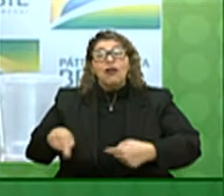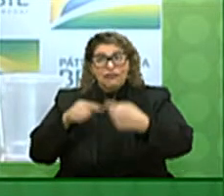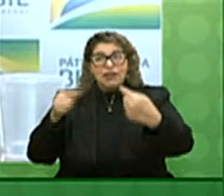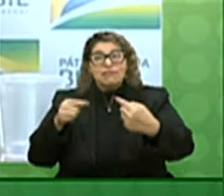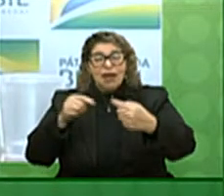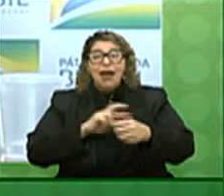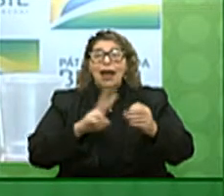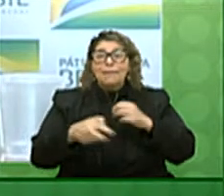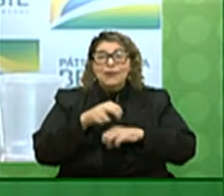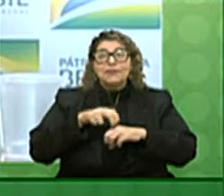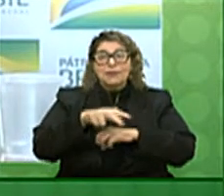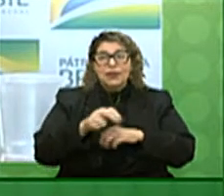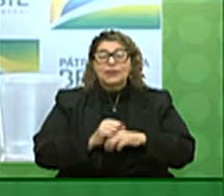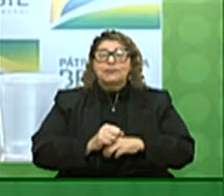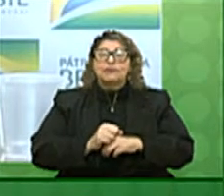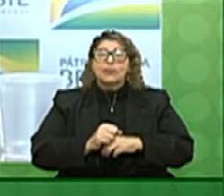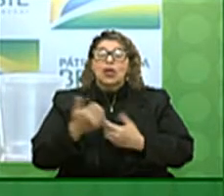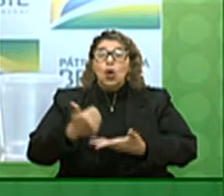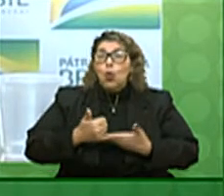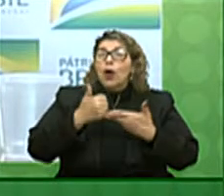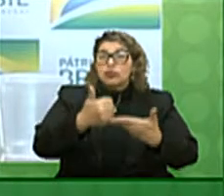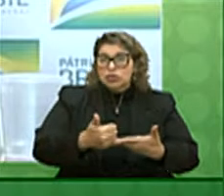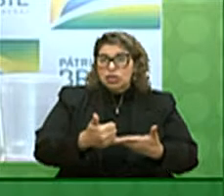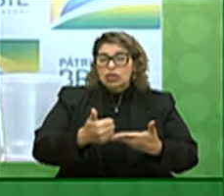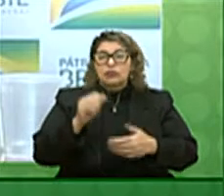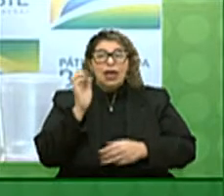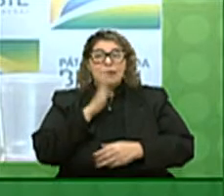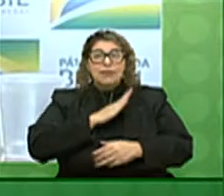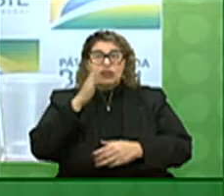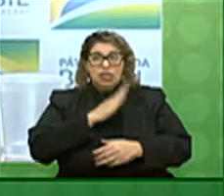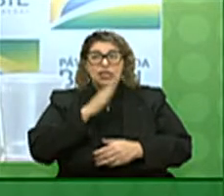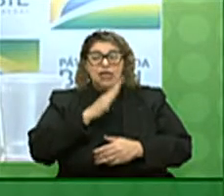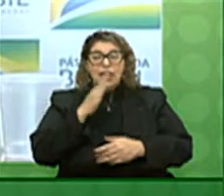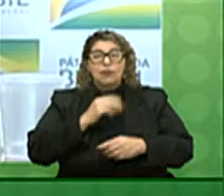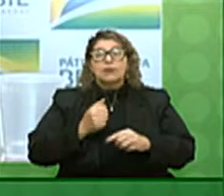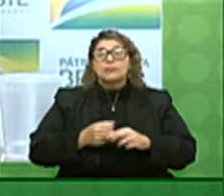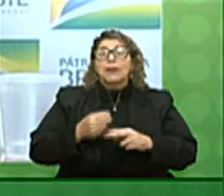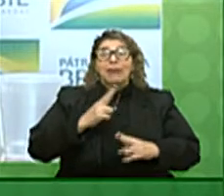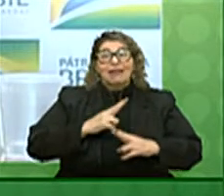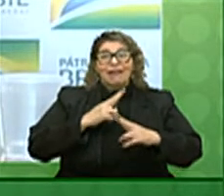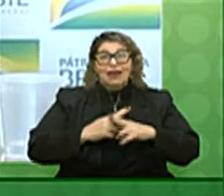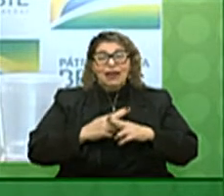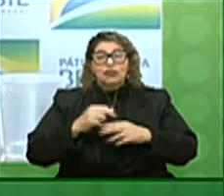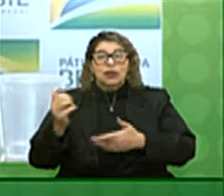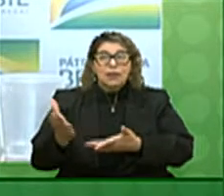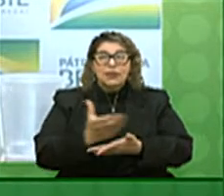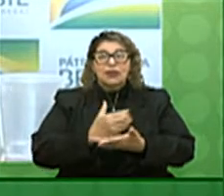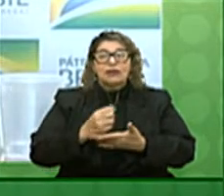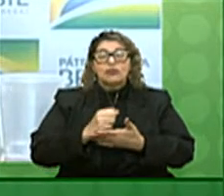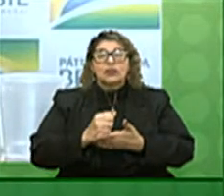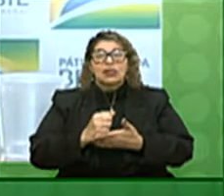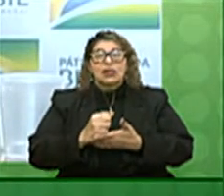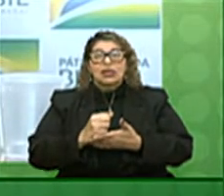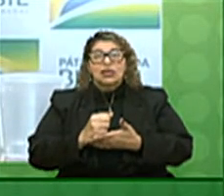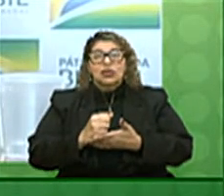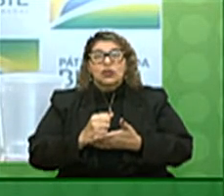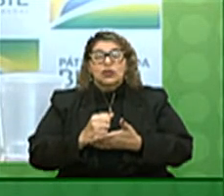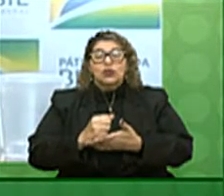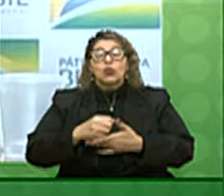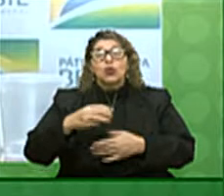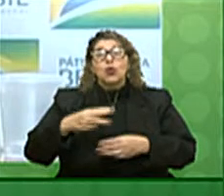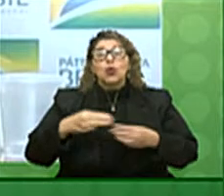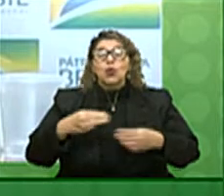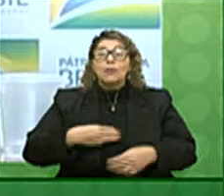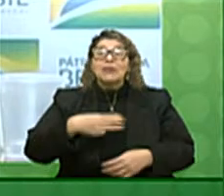programa de concessão do auxílio emergencial, capitaneado pelo Ministério da Cidadania do nosso conterrâneo